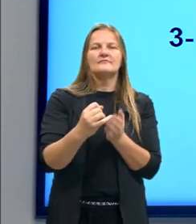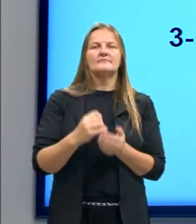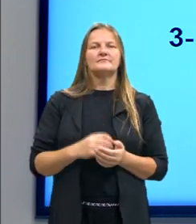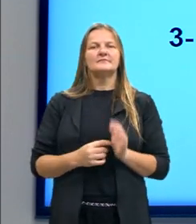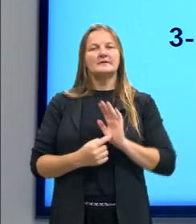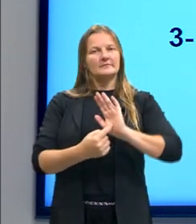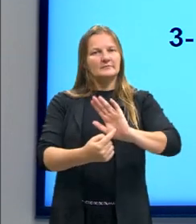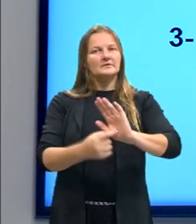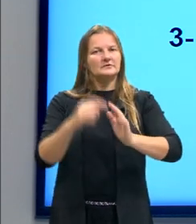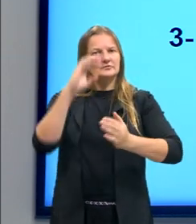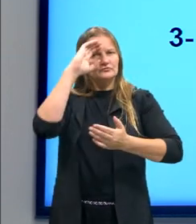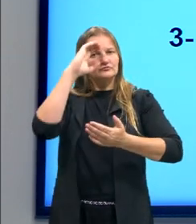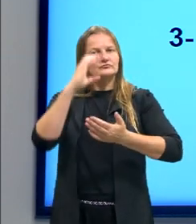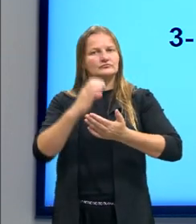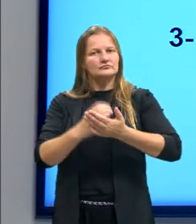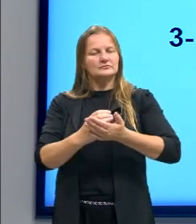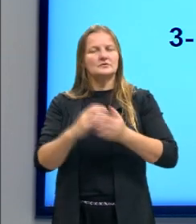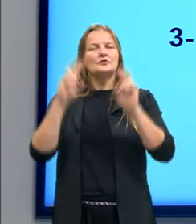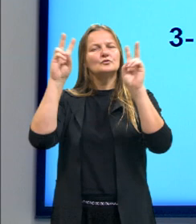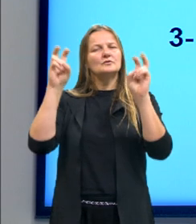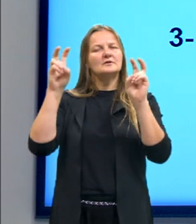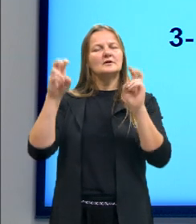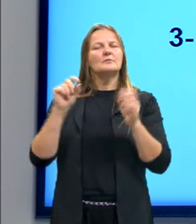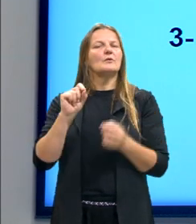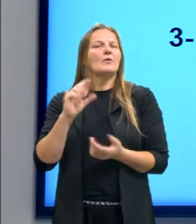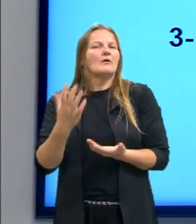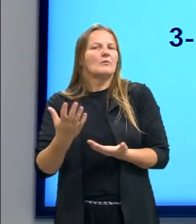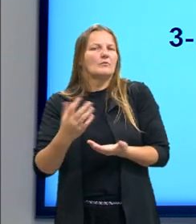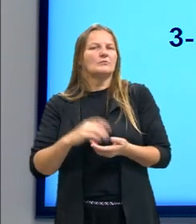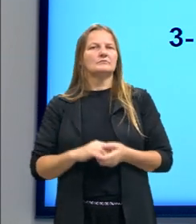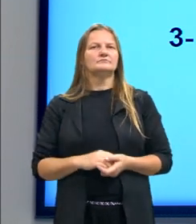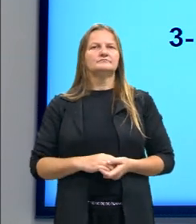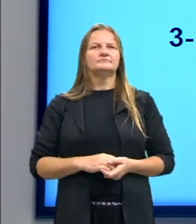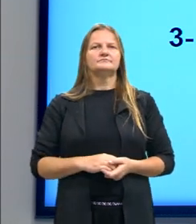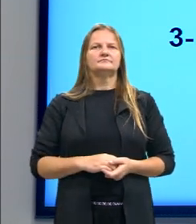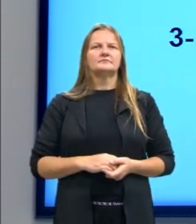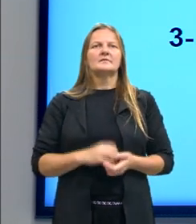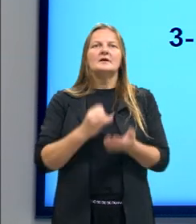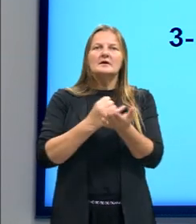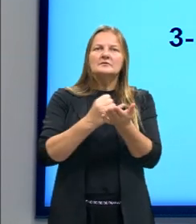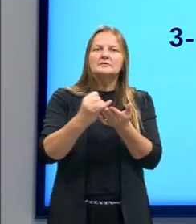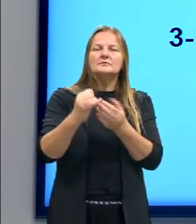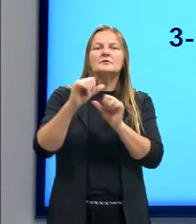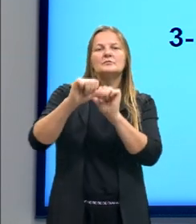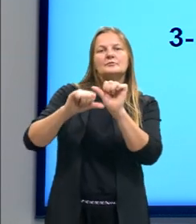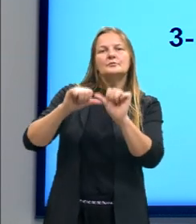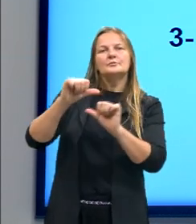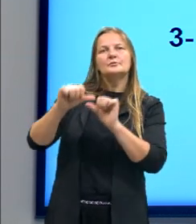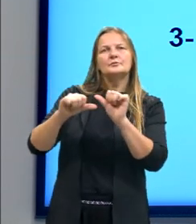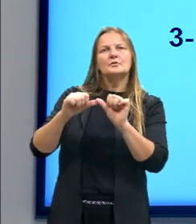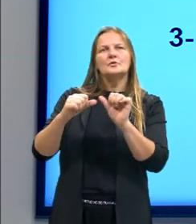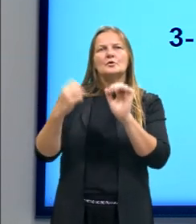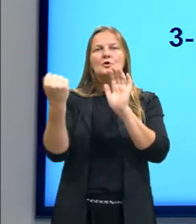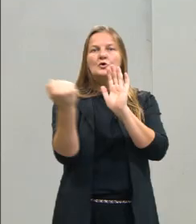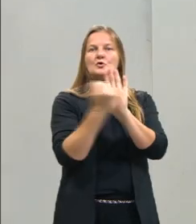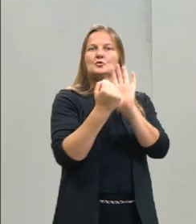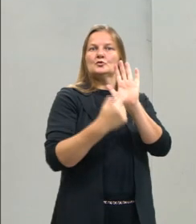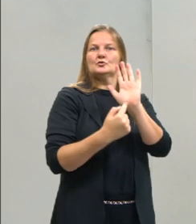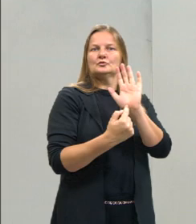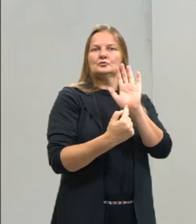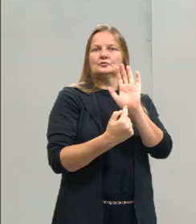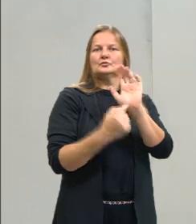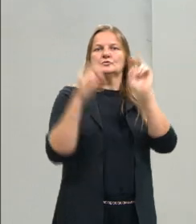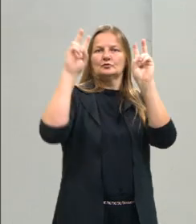é o meu posicionamento em relação ao tema. A introdução notifica esse tema? Tá, eu não posso só